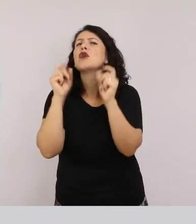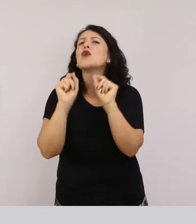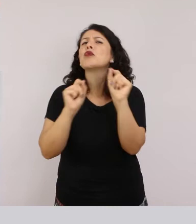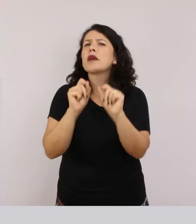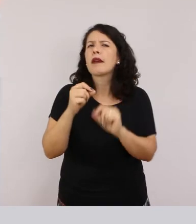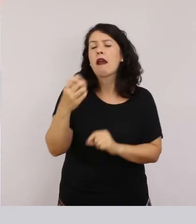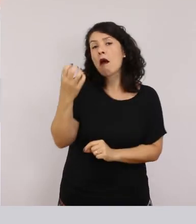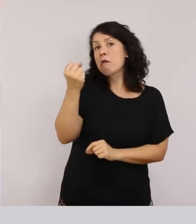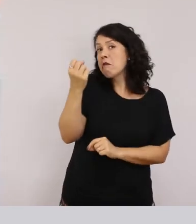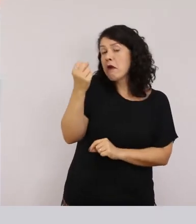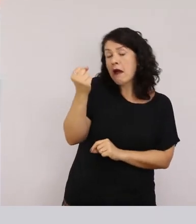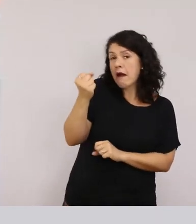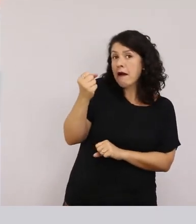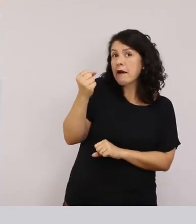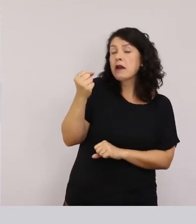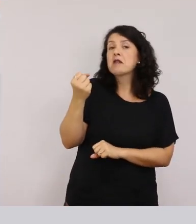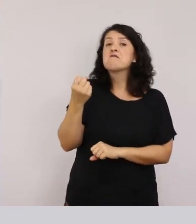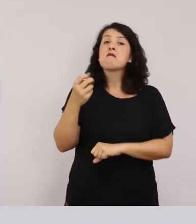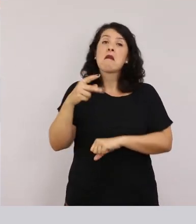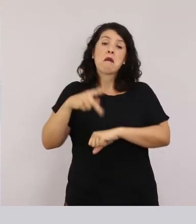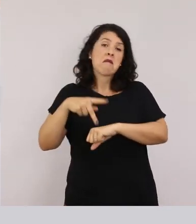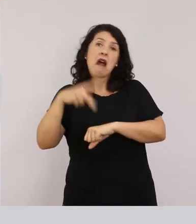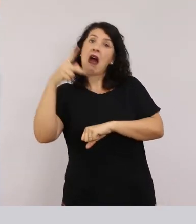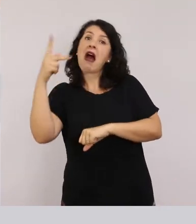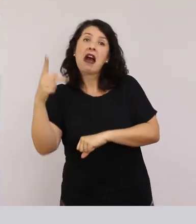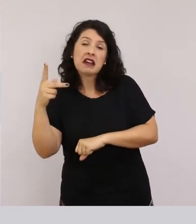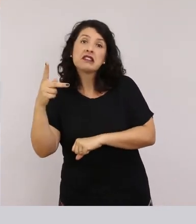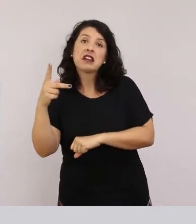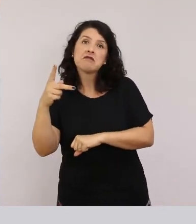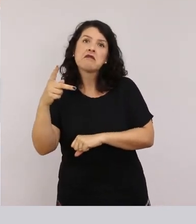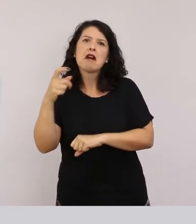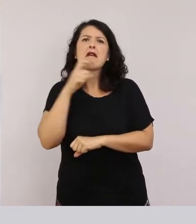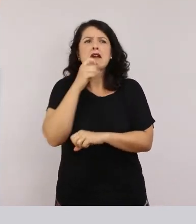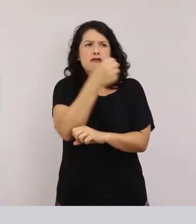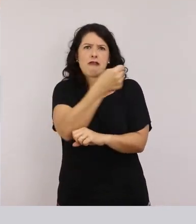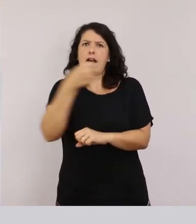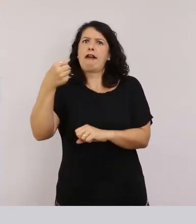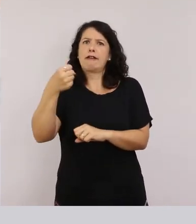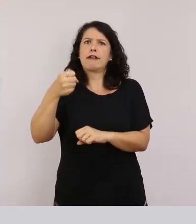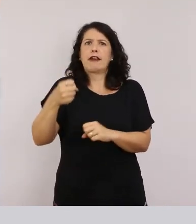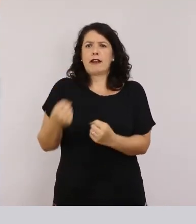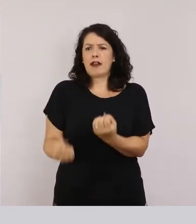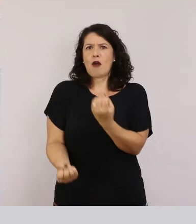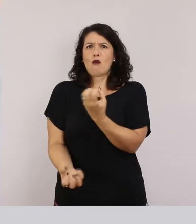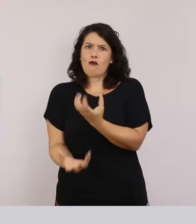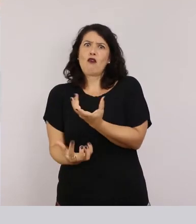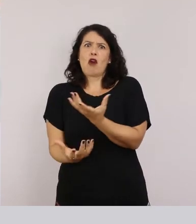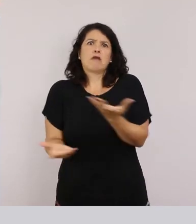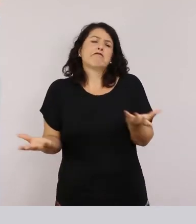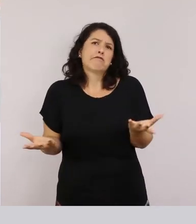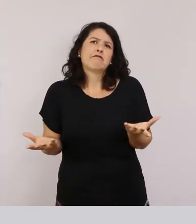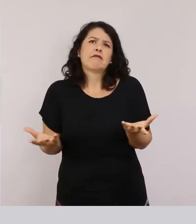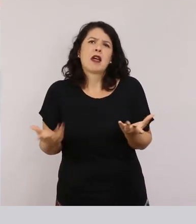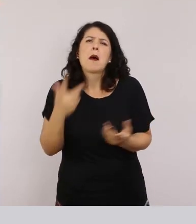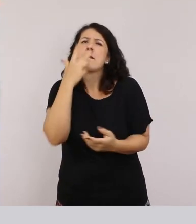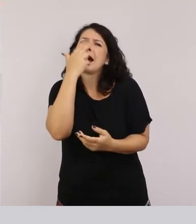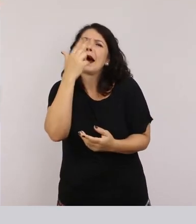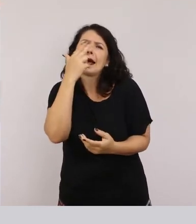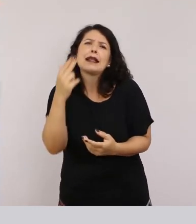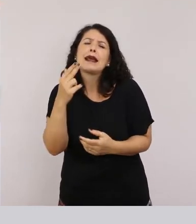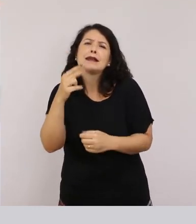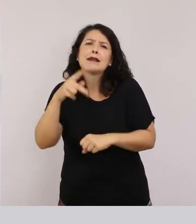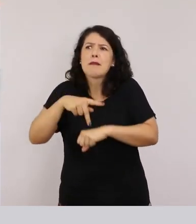brancas ou de inox, a geladeira e fogão, que é aquela coisa meio prateada, fosca